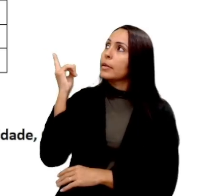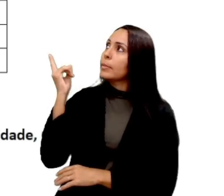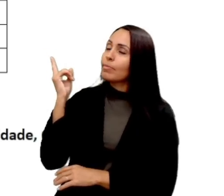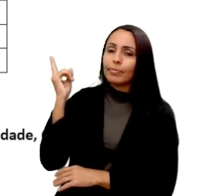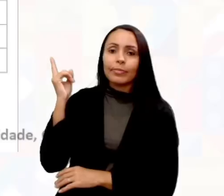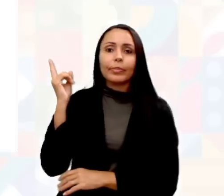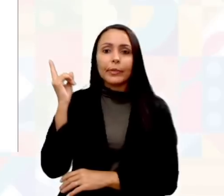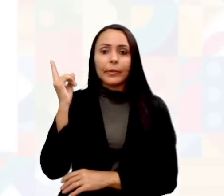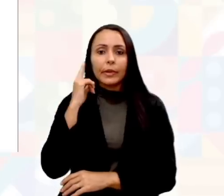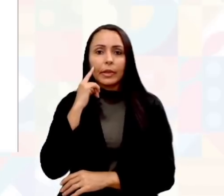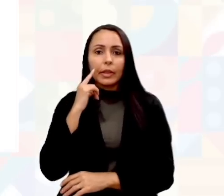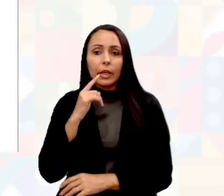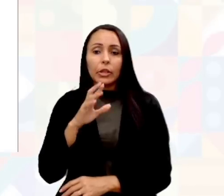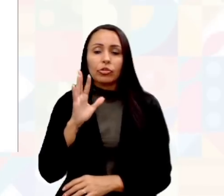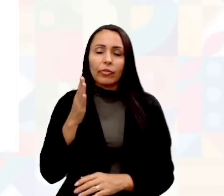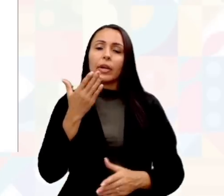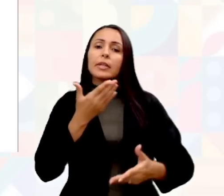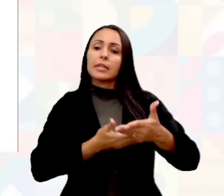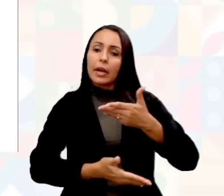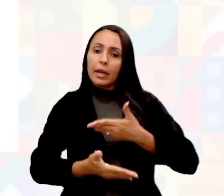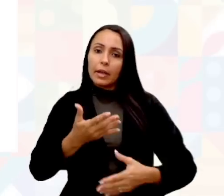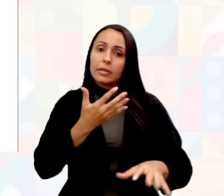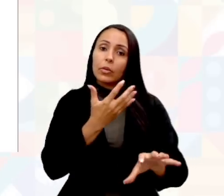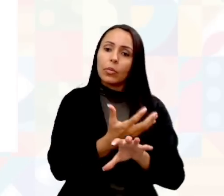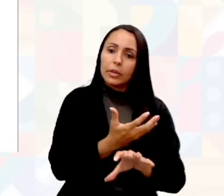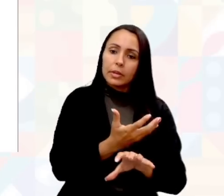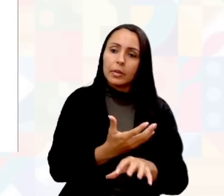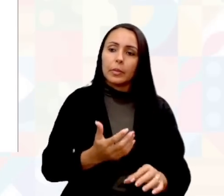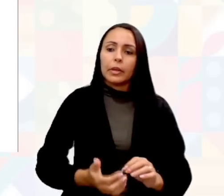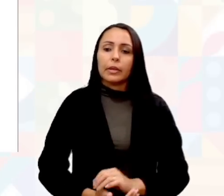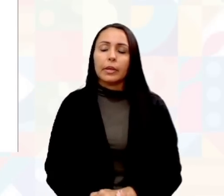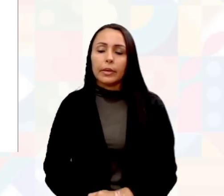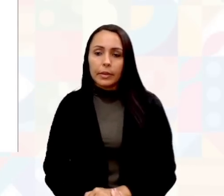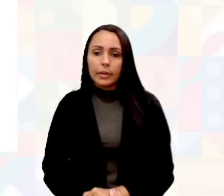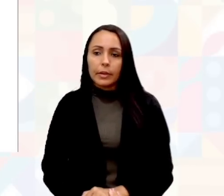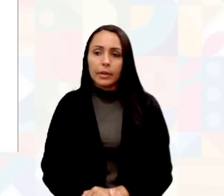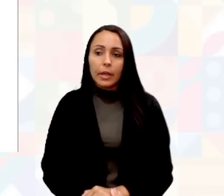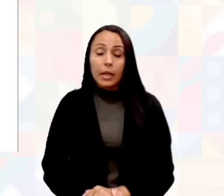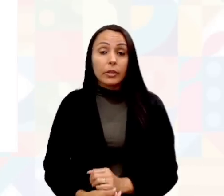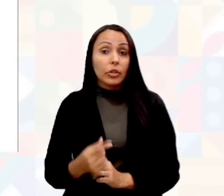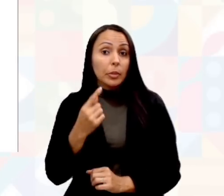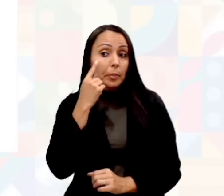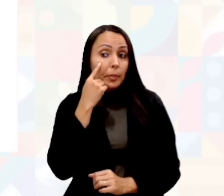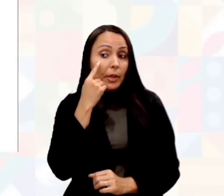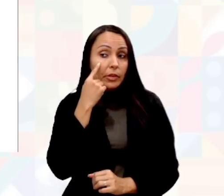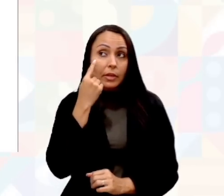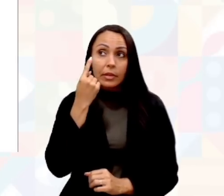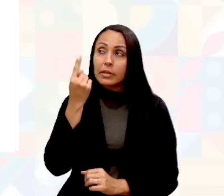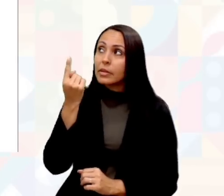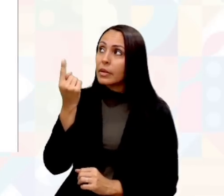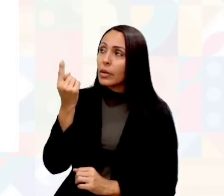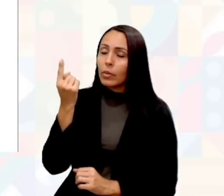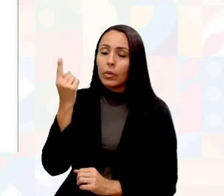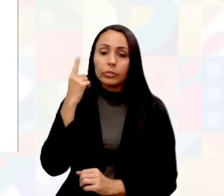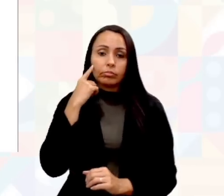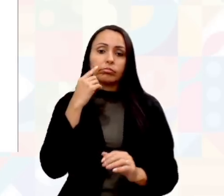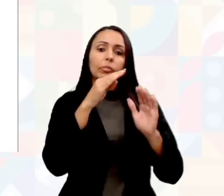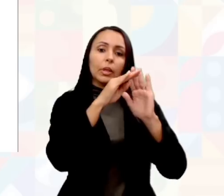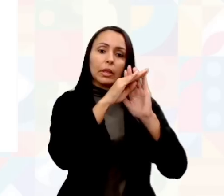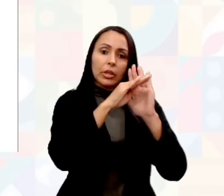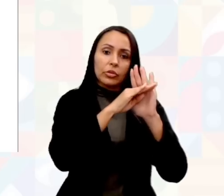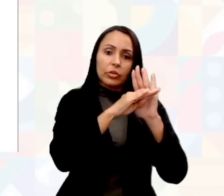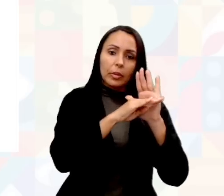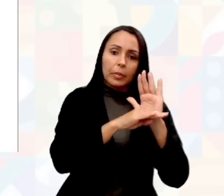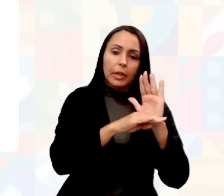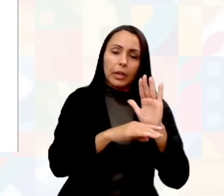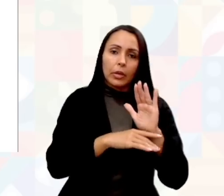e já faz essa correlação com a disciplina. Com a disciplina. Então, aqui, se a gente prestar atenção, vai ver a questão do planejamento, da tomada